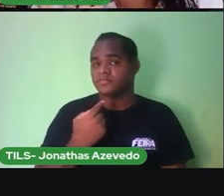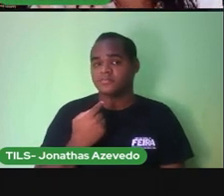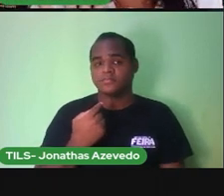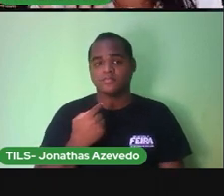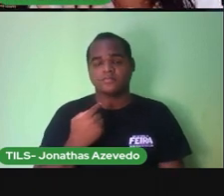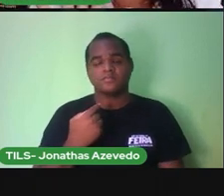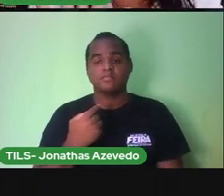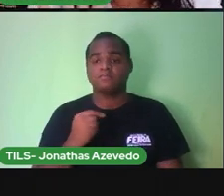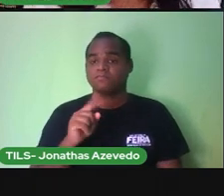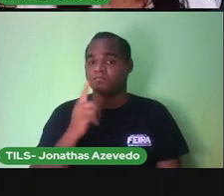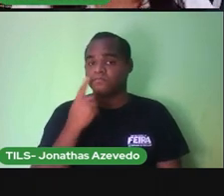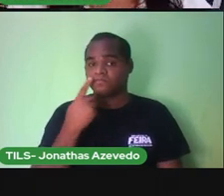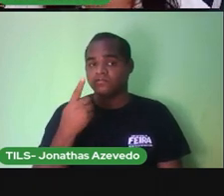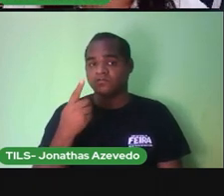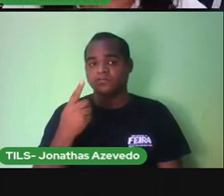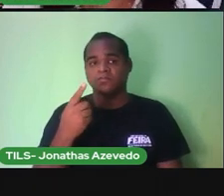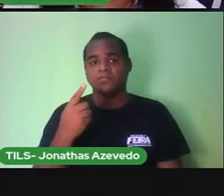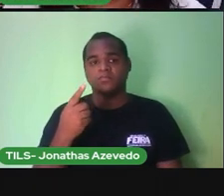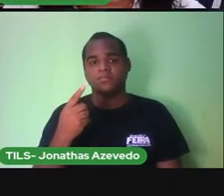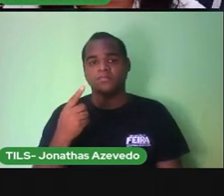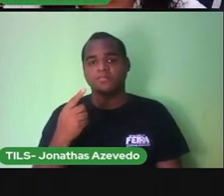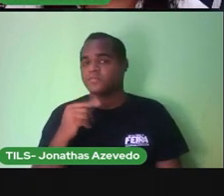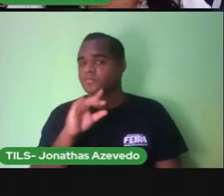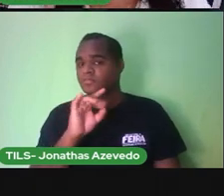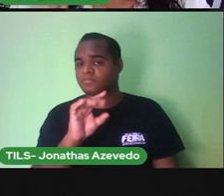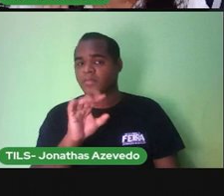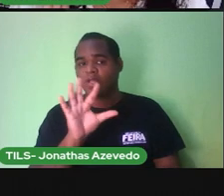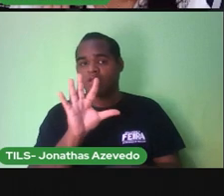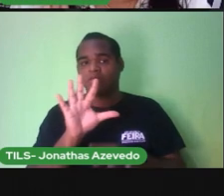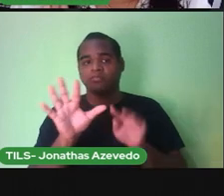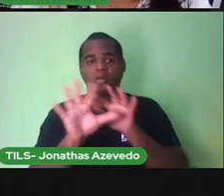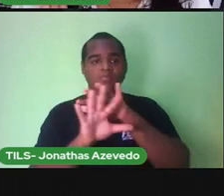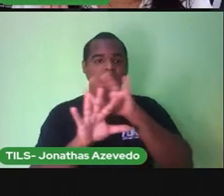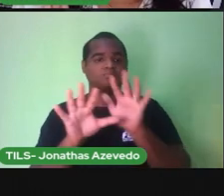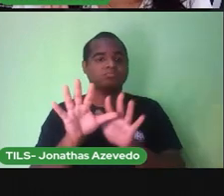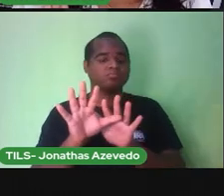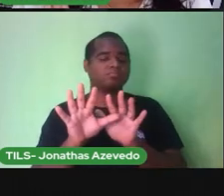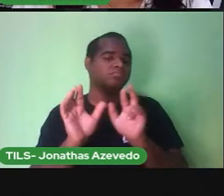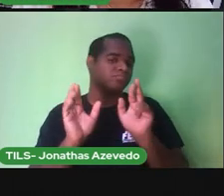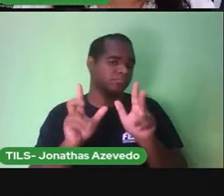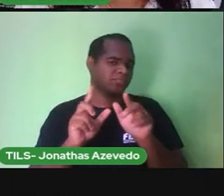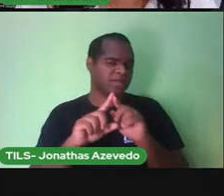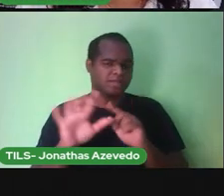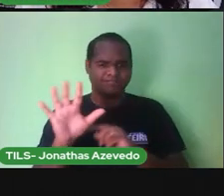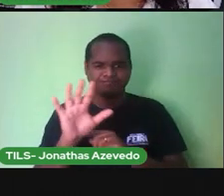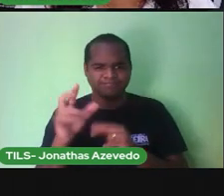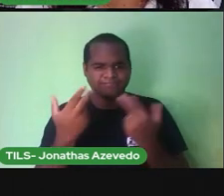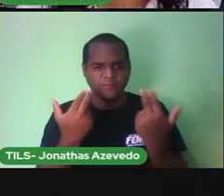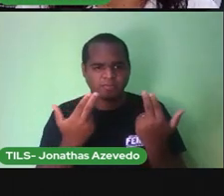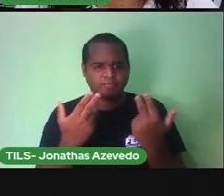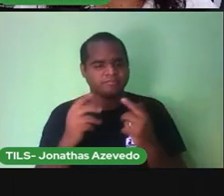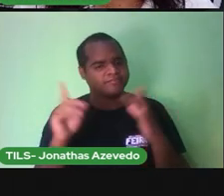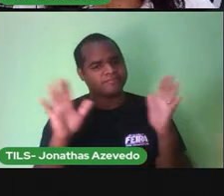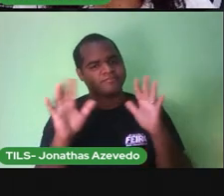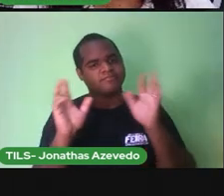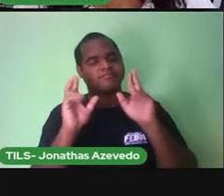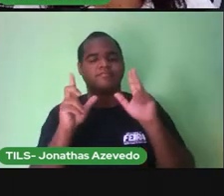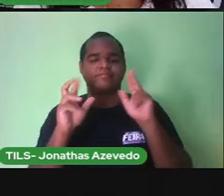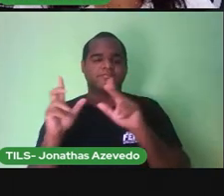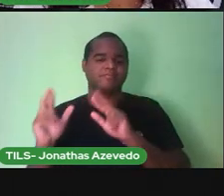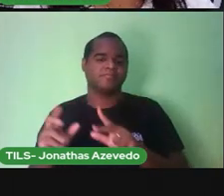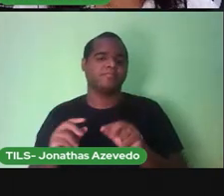Com o tamanho Da mão da pró Mas a mãozinha De vocês Não é do tamanho Da mão da pró Essas medidas Não